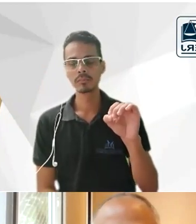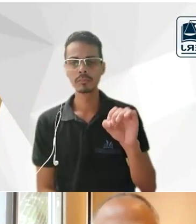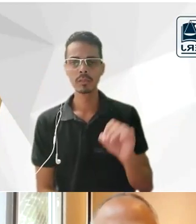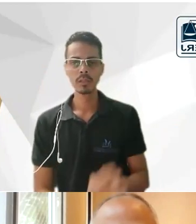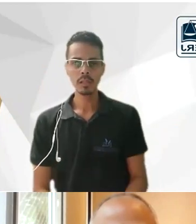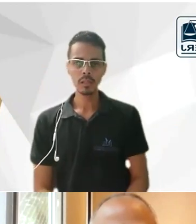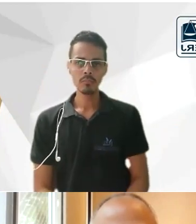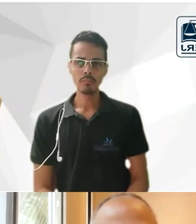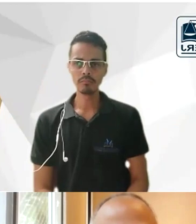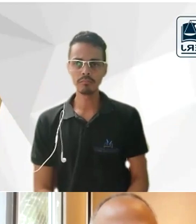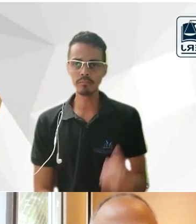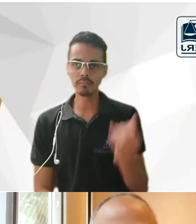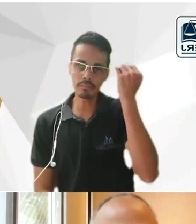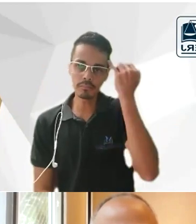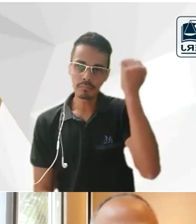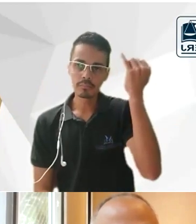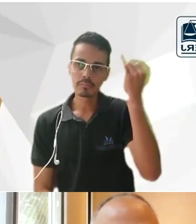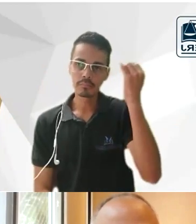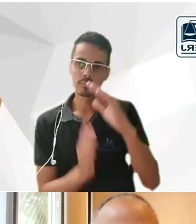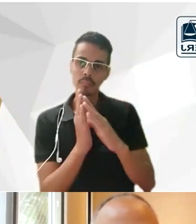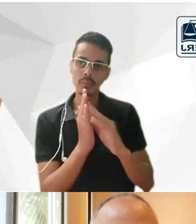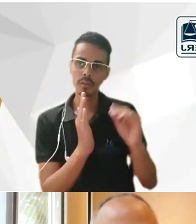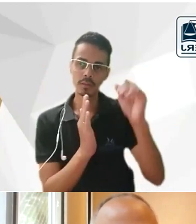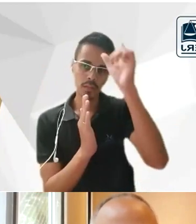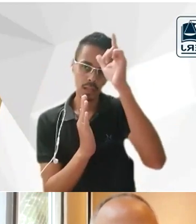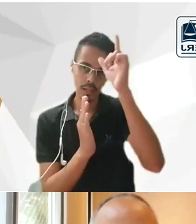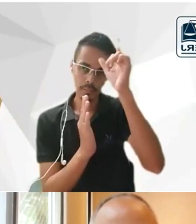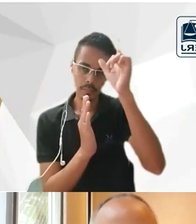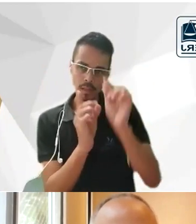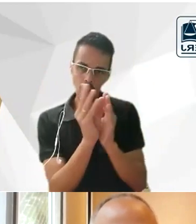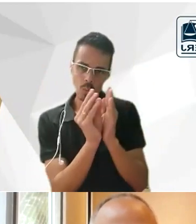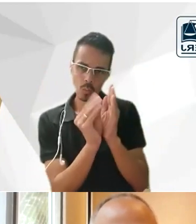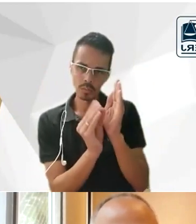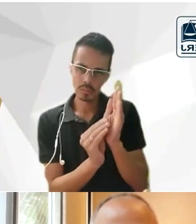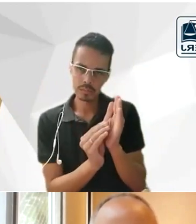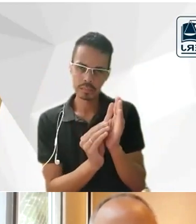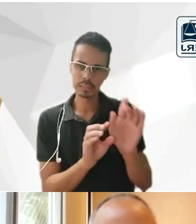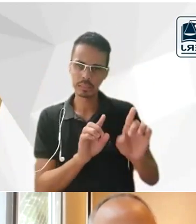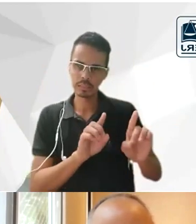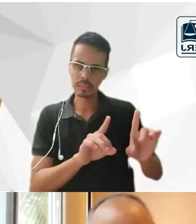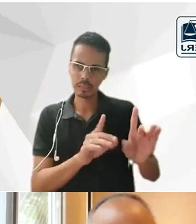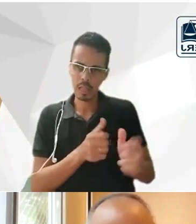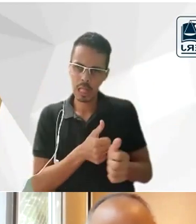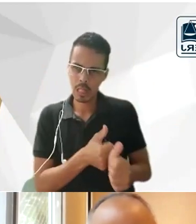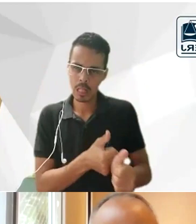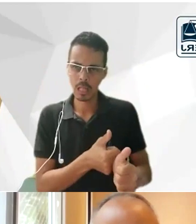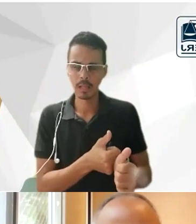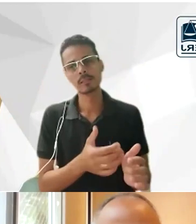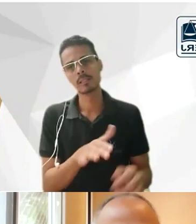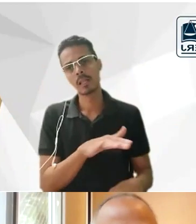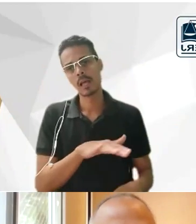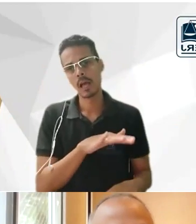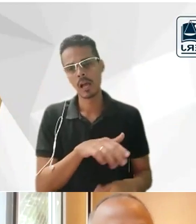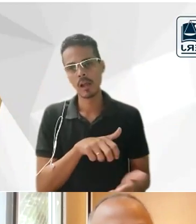ideia do que vem da Alemanha sempre mais denso mais dogmático tanto na área penal como ainda hoje no século